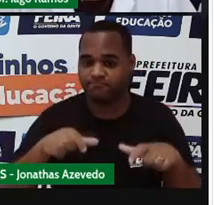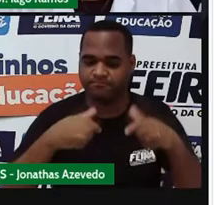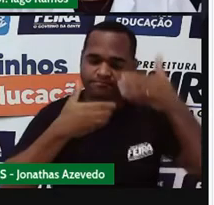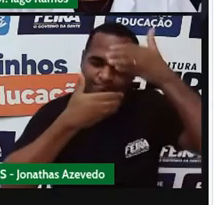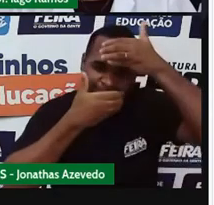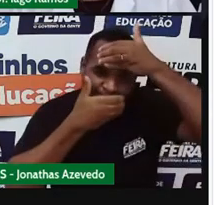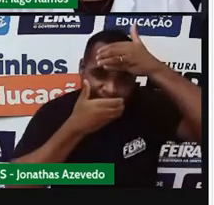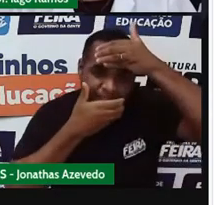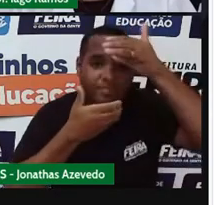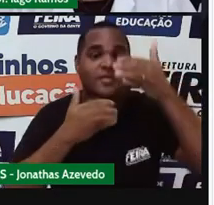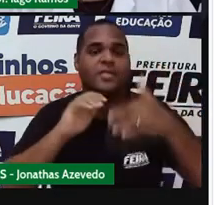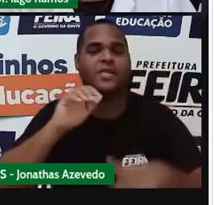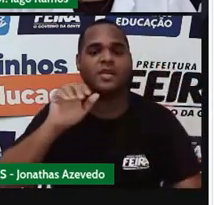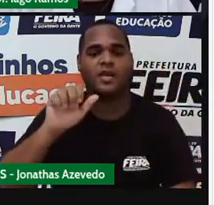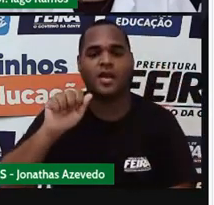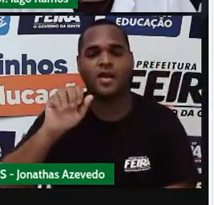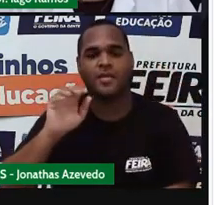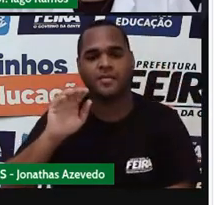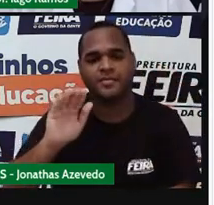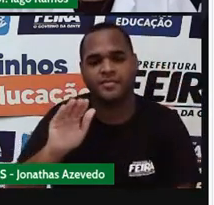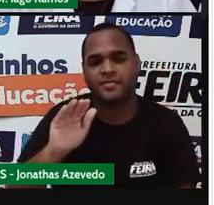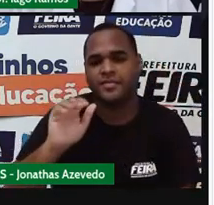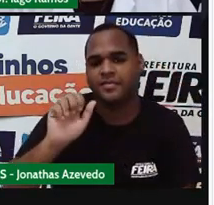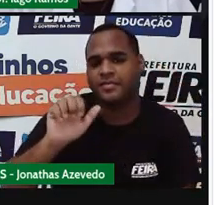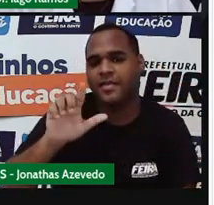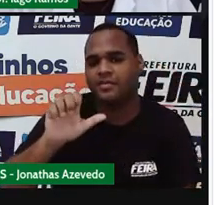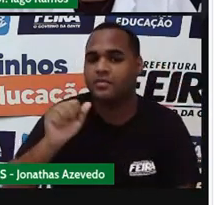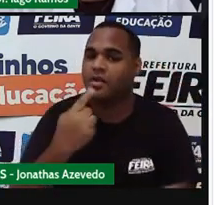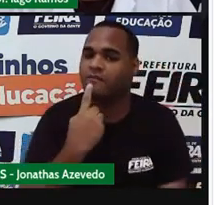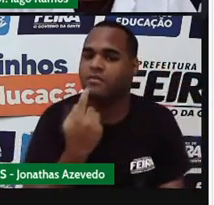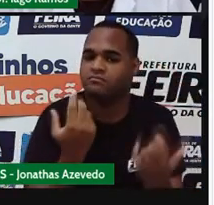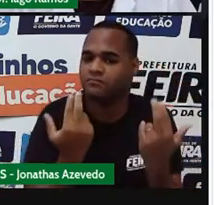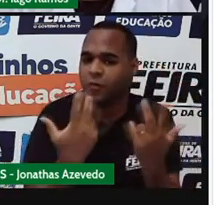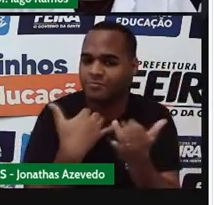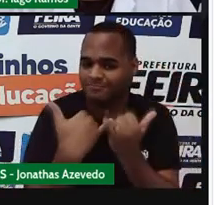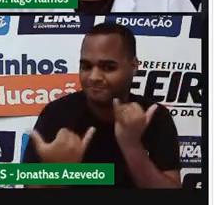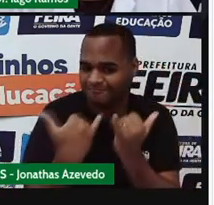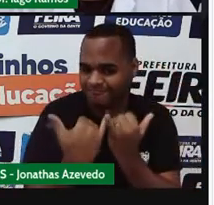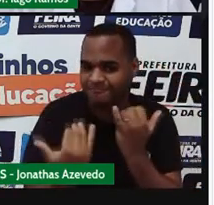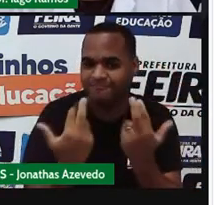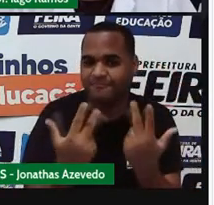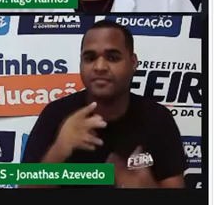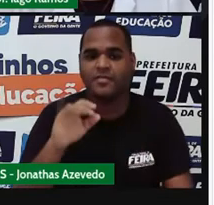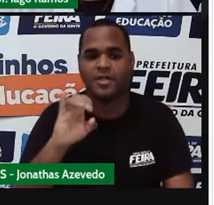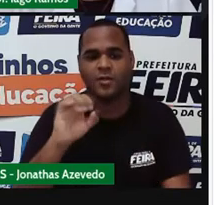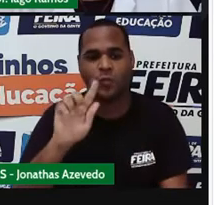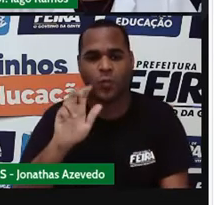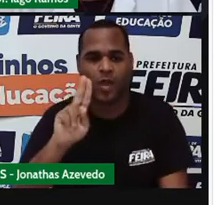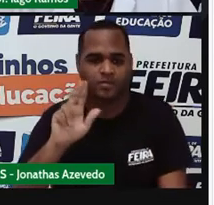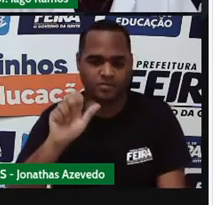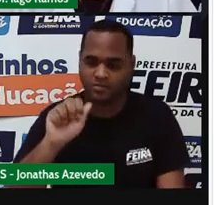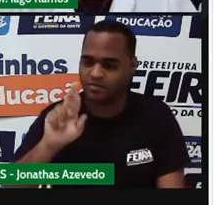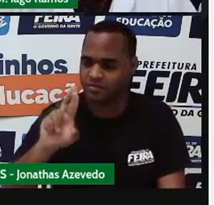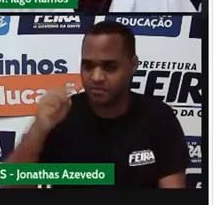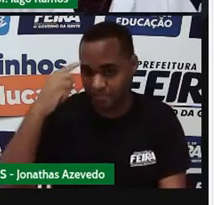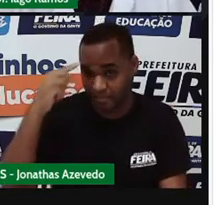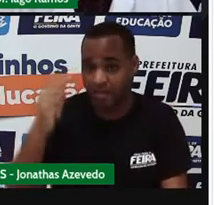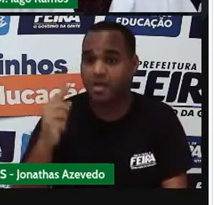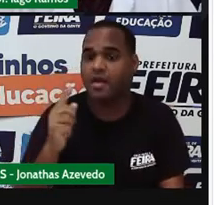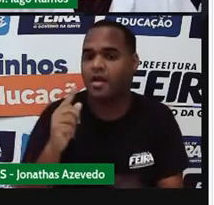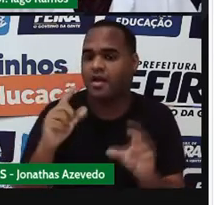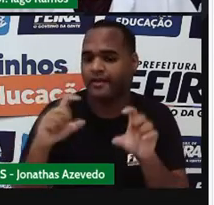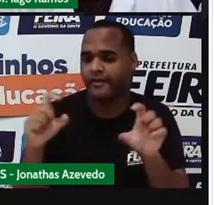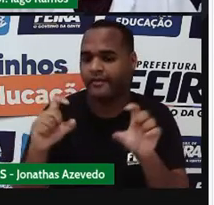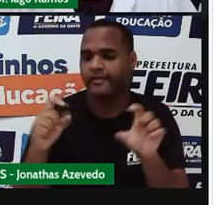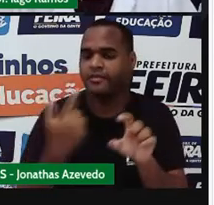significa ser igual a... Olha só, ser igual a... igualar. Então, equação só pode